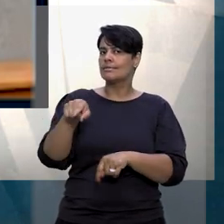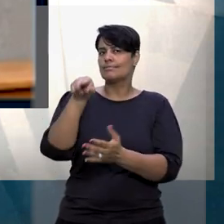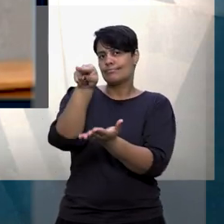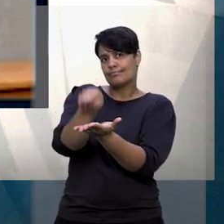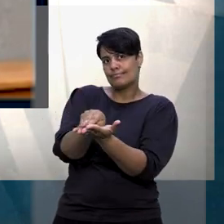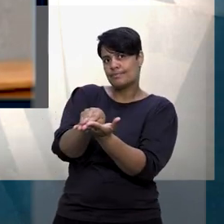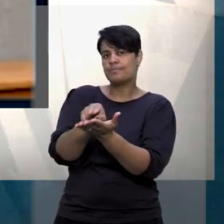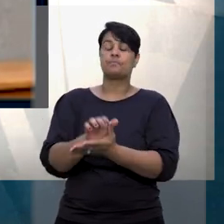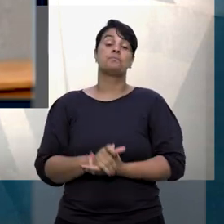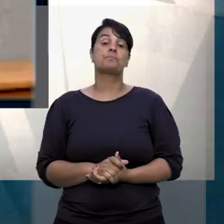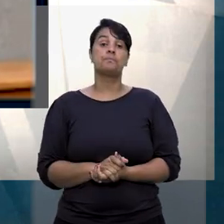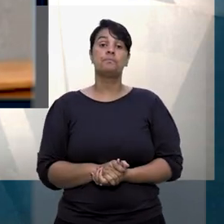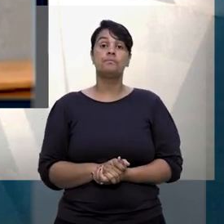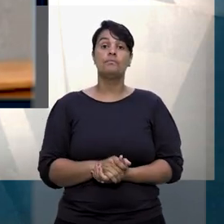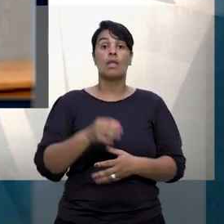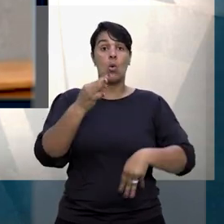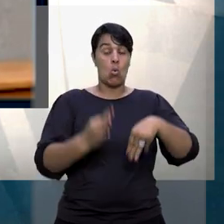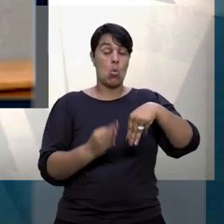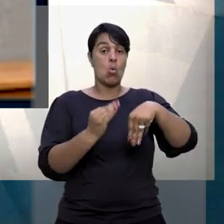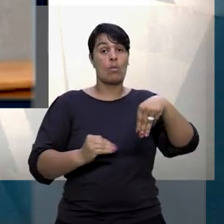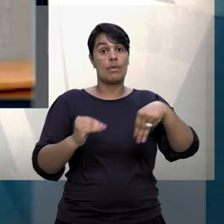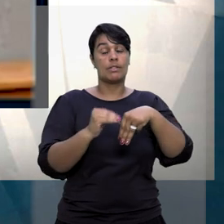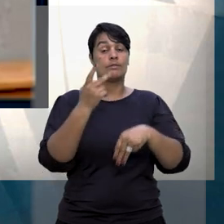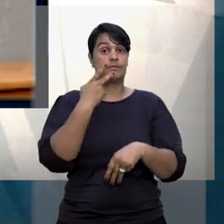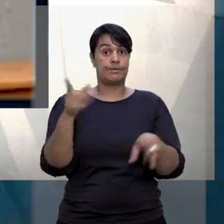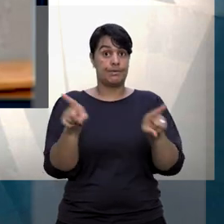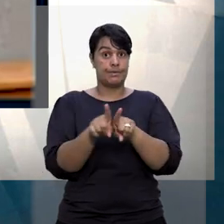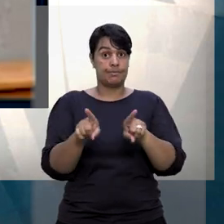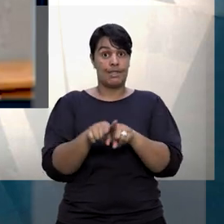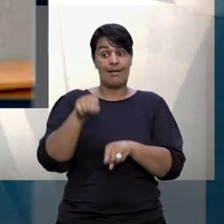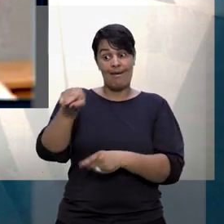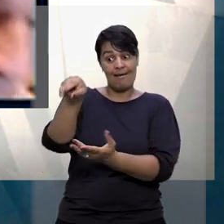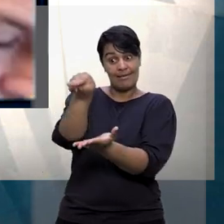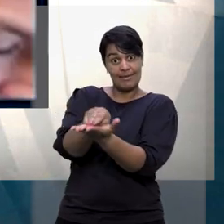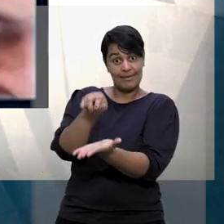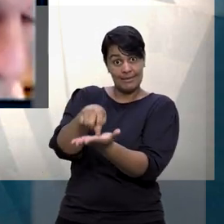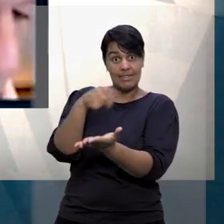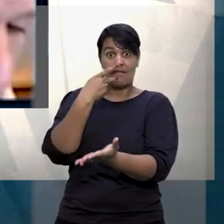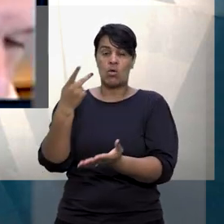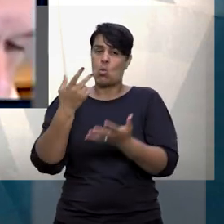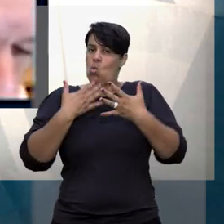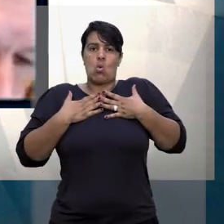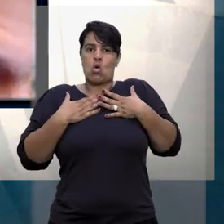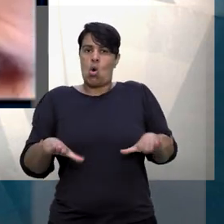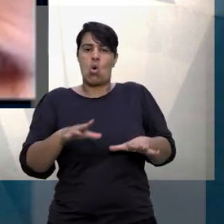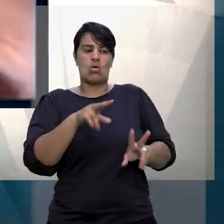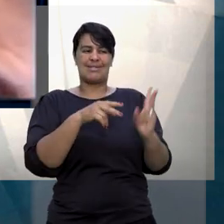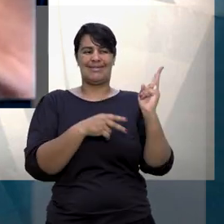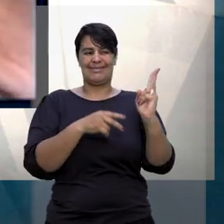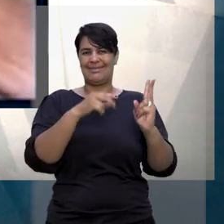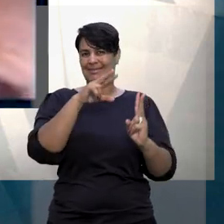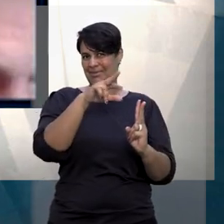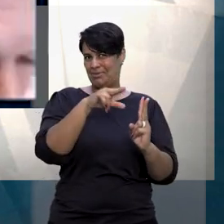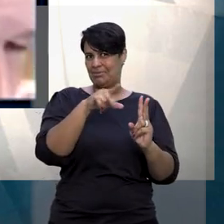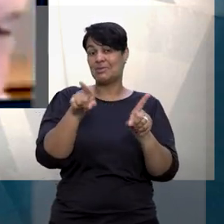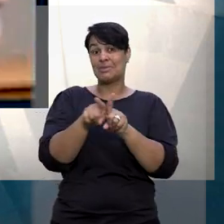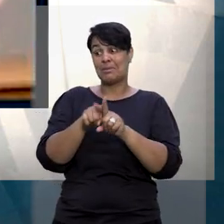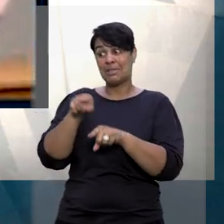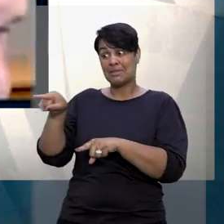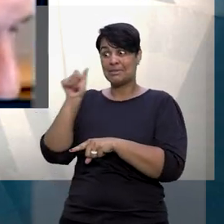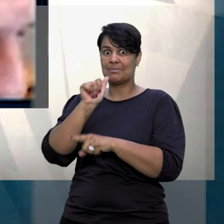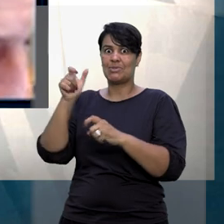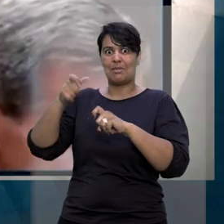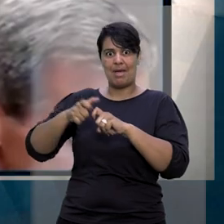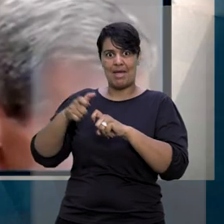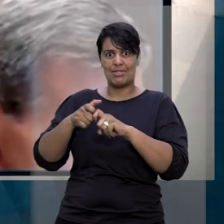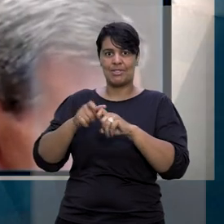a paciente está internada. O ministro destacou ainda que a interditada demonstrou aversão aos irmãos e a curadora que eles